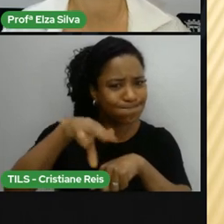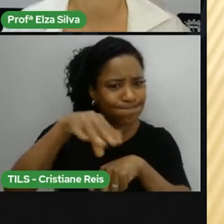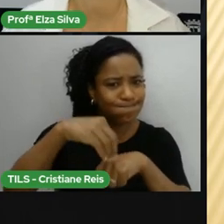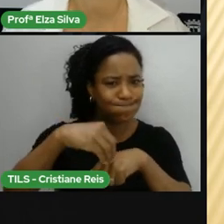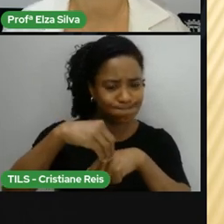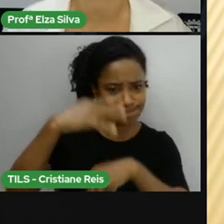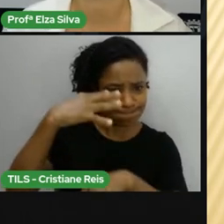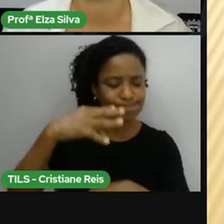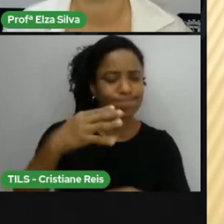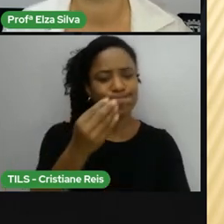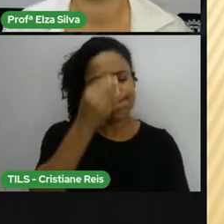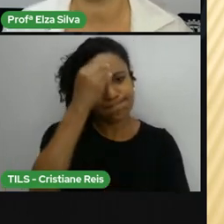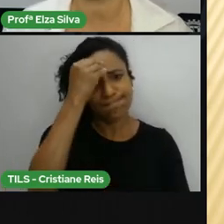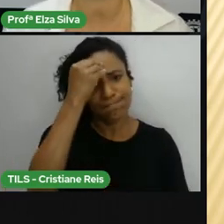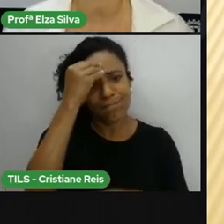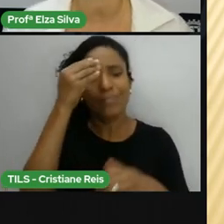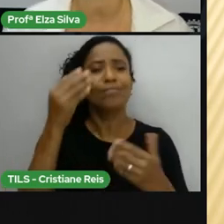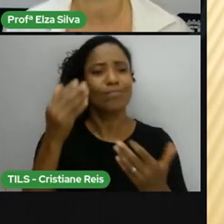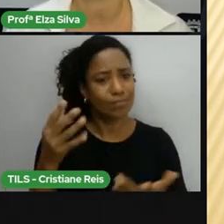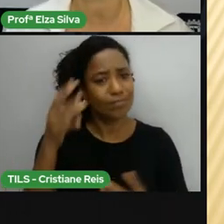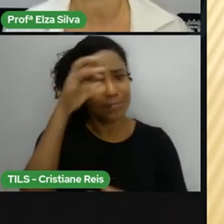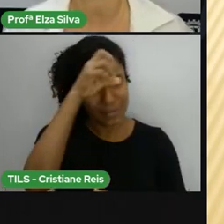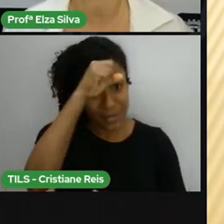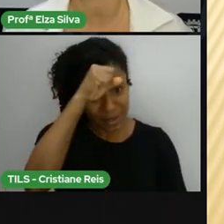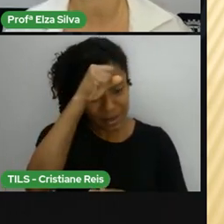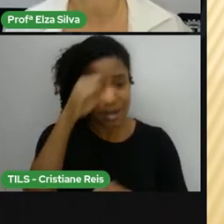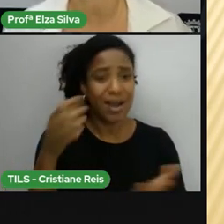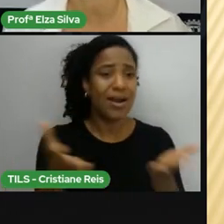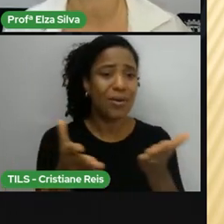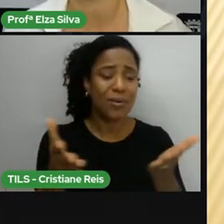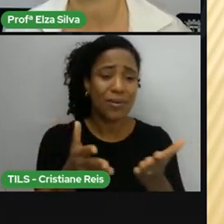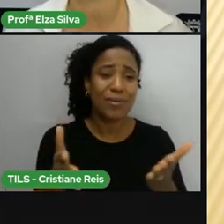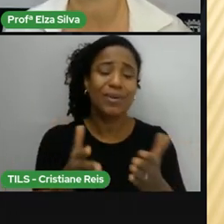A menina Taía Ela diz É importante É